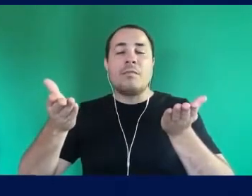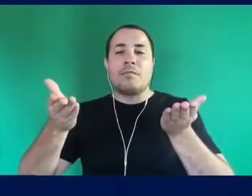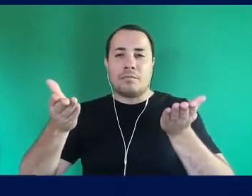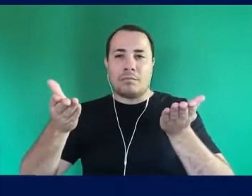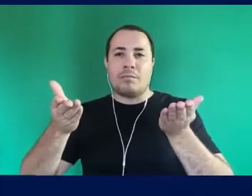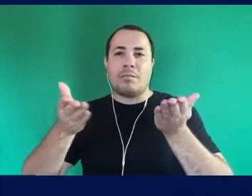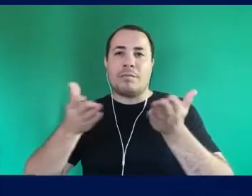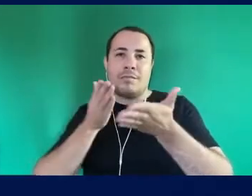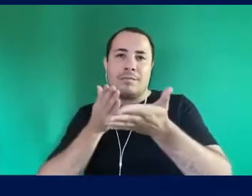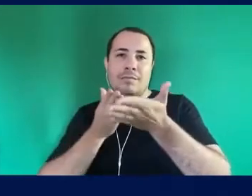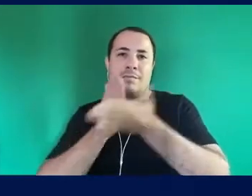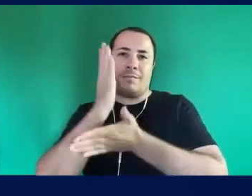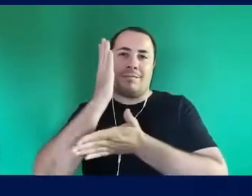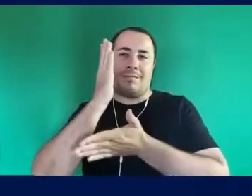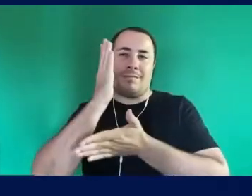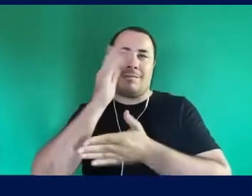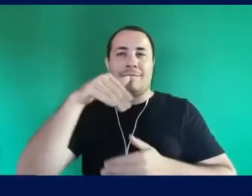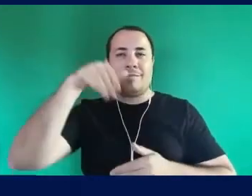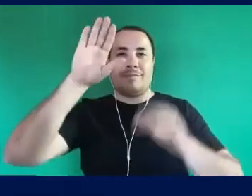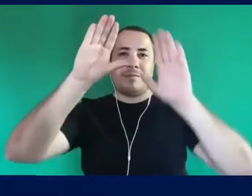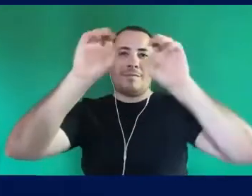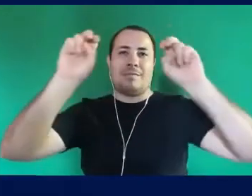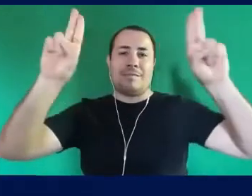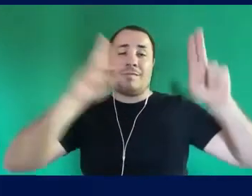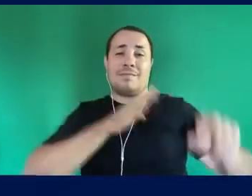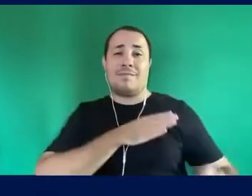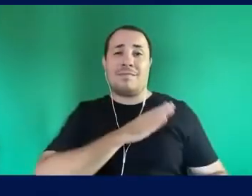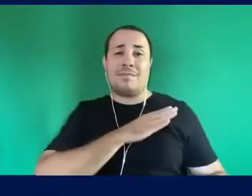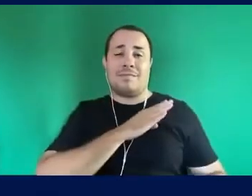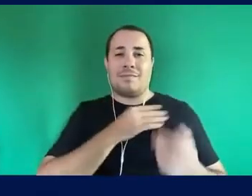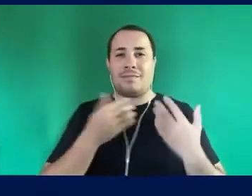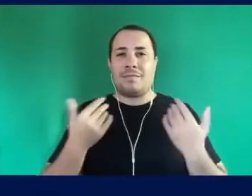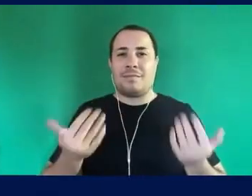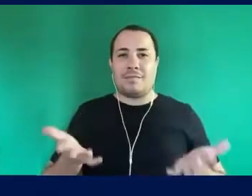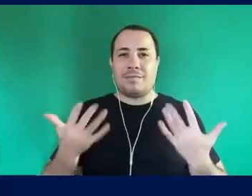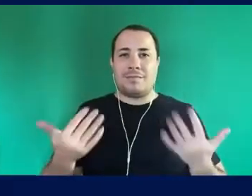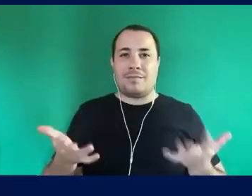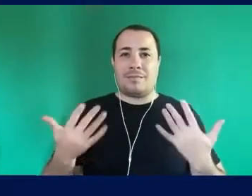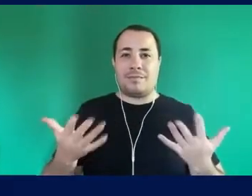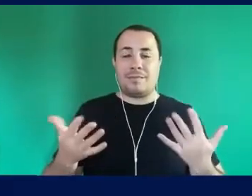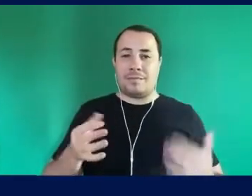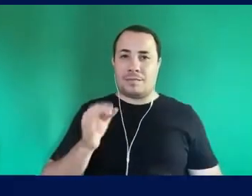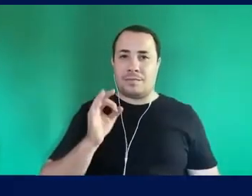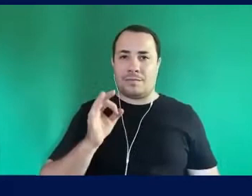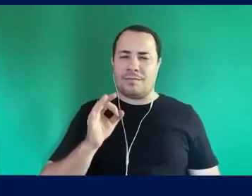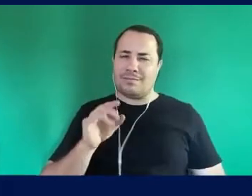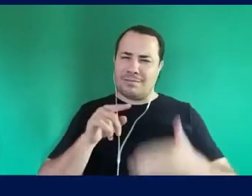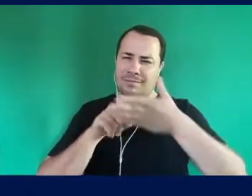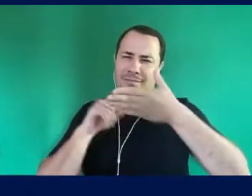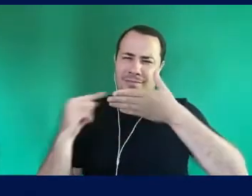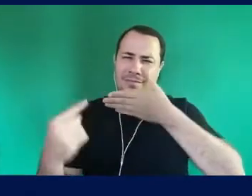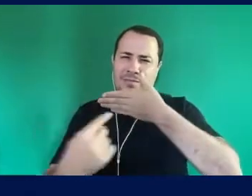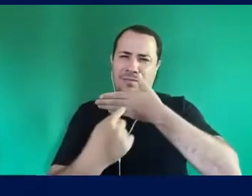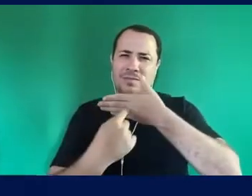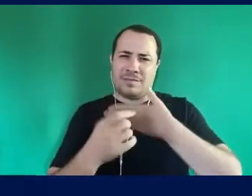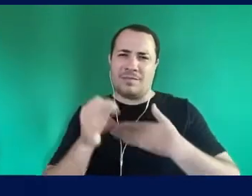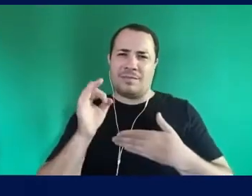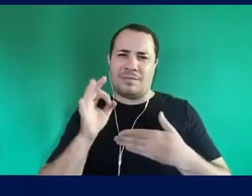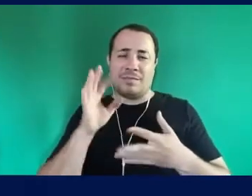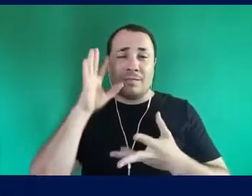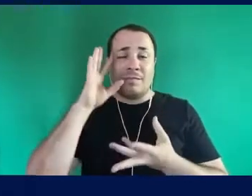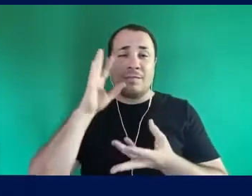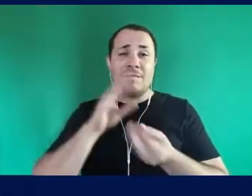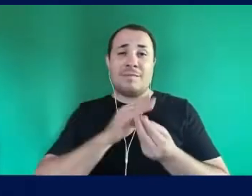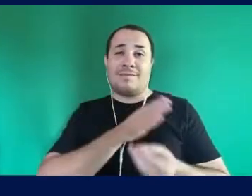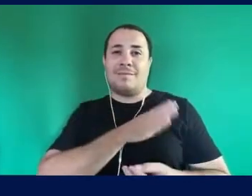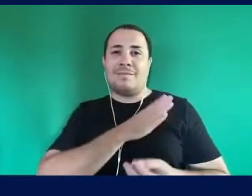leve Essa metáfora De um coração leve De um coração equilibrado Eu gosto demais